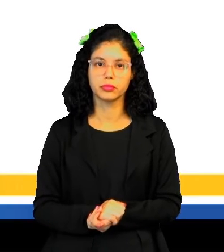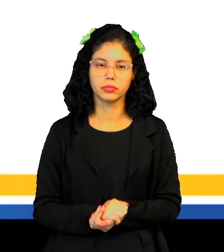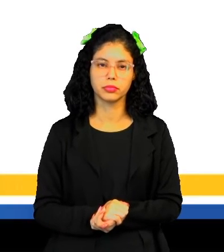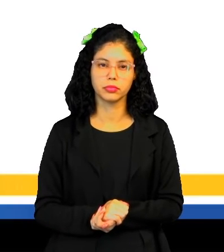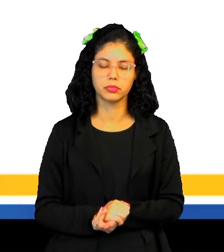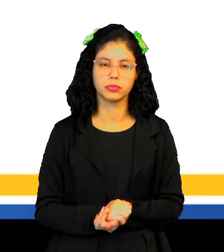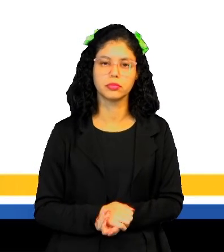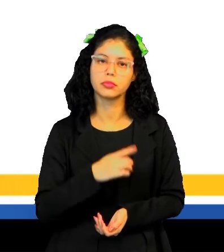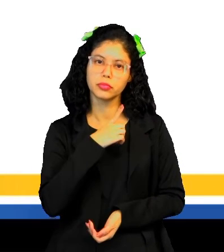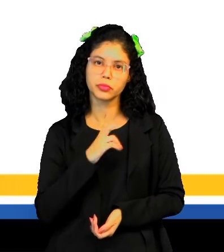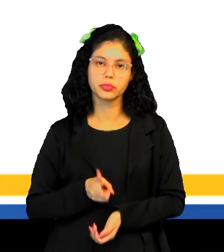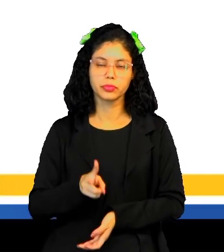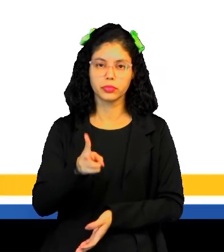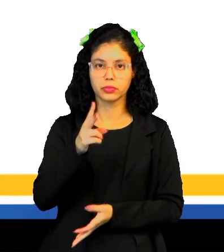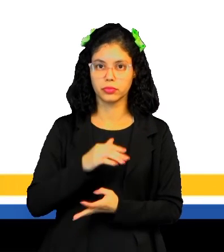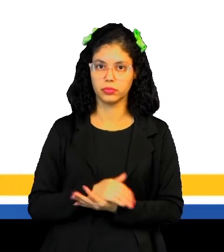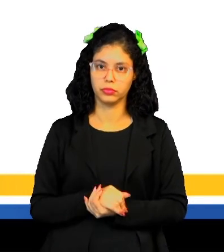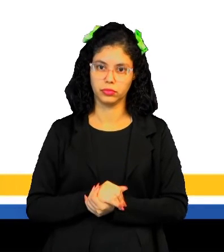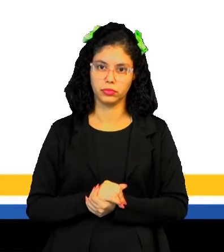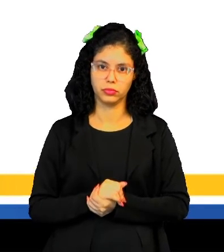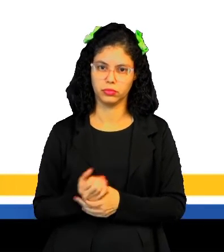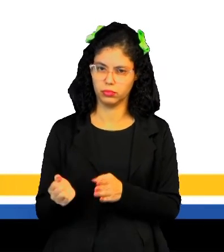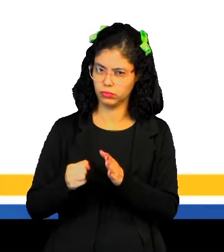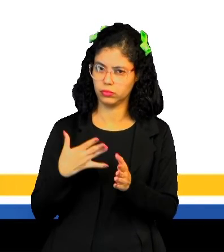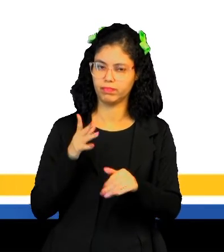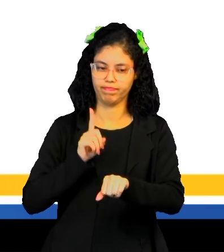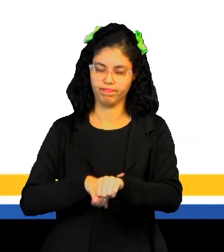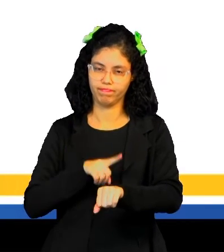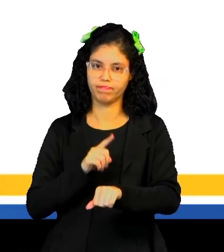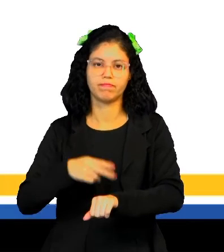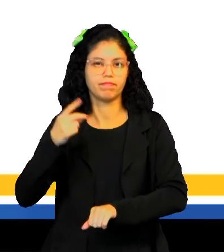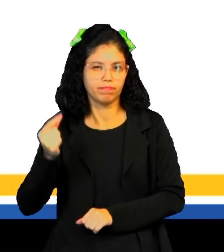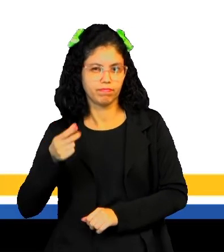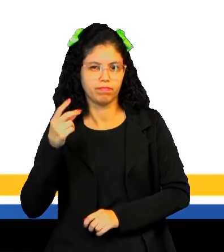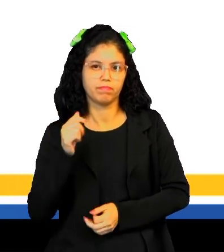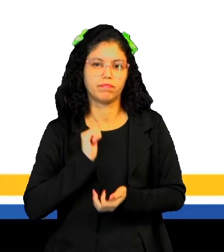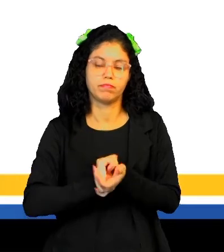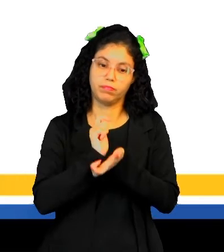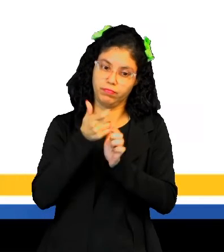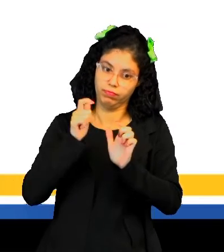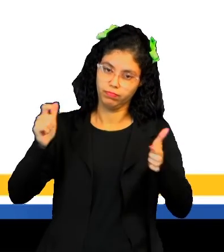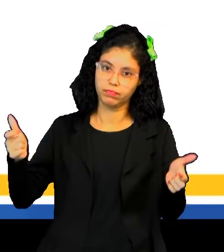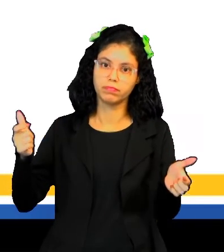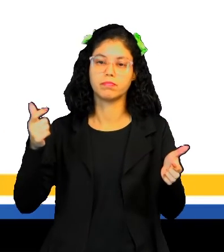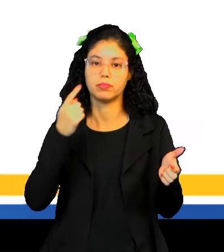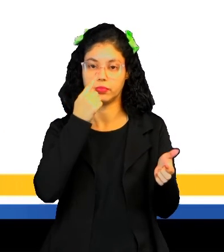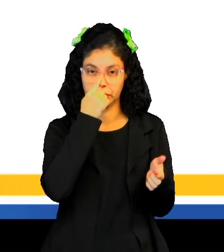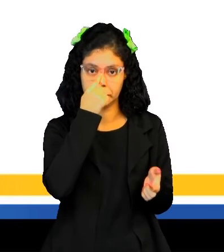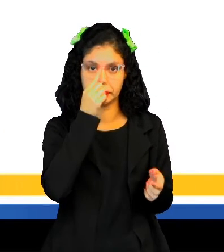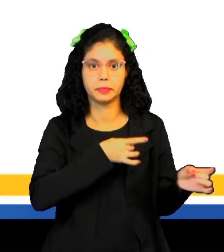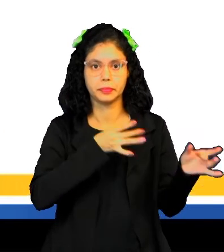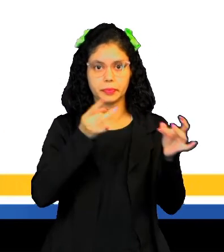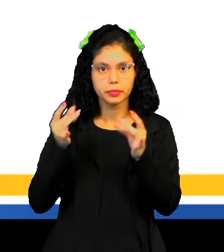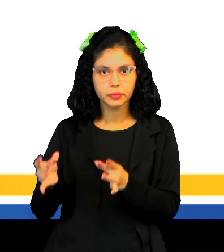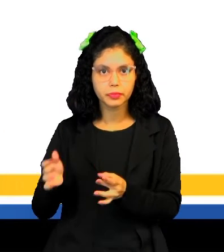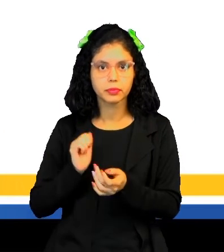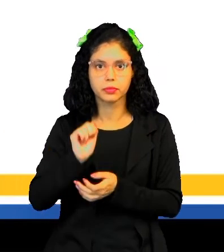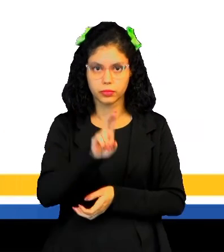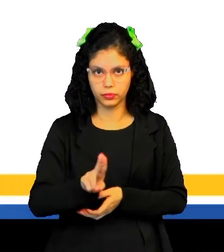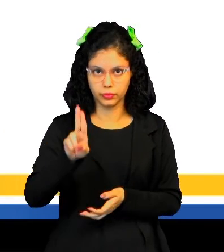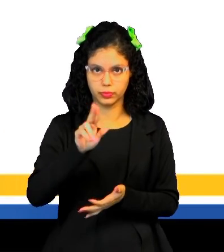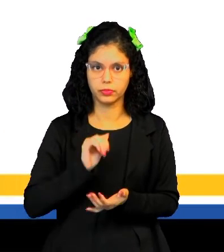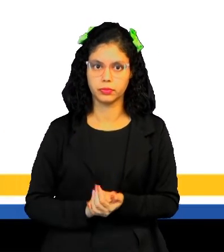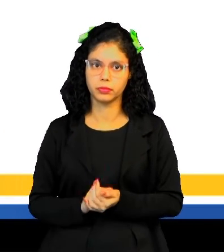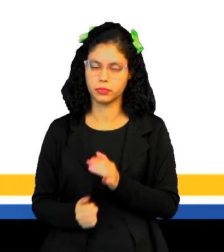Esse ciclo dura aí muito tempo, né? E a produção em larga escala abastece o mercado europeu, principalmente